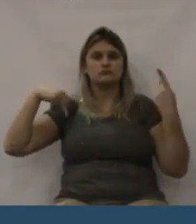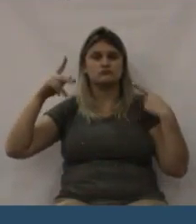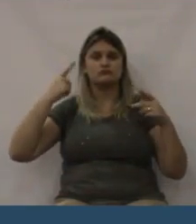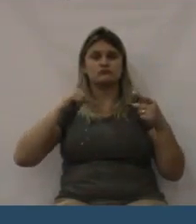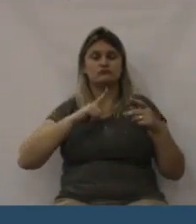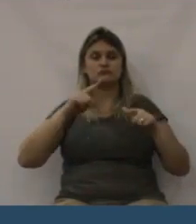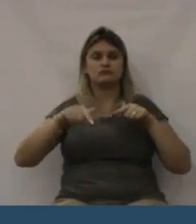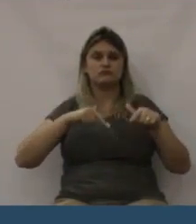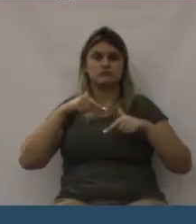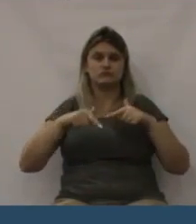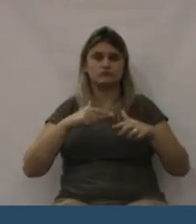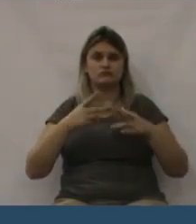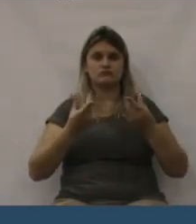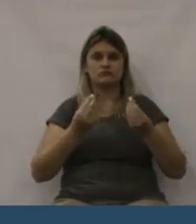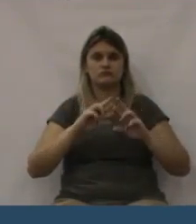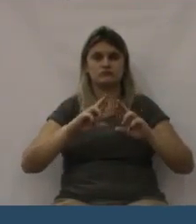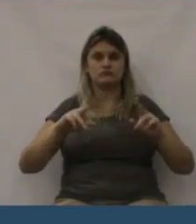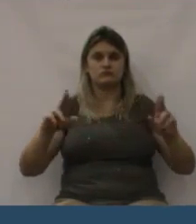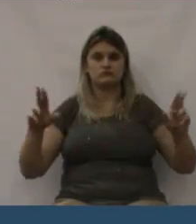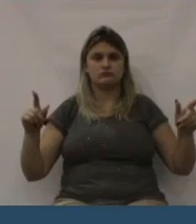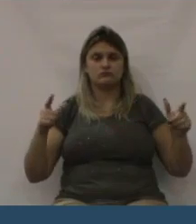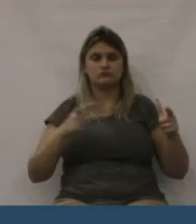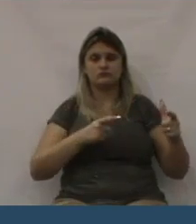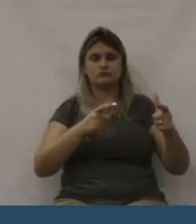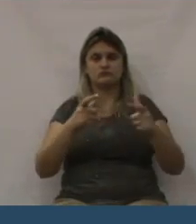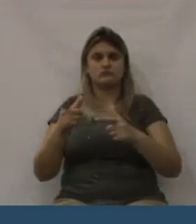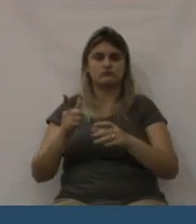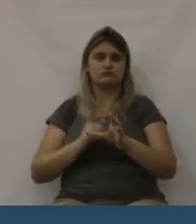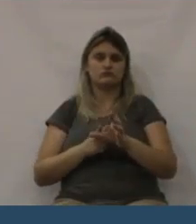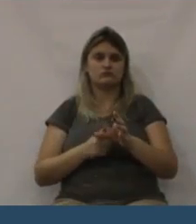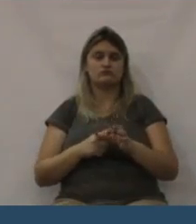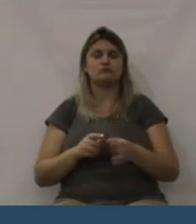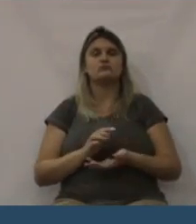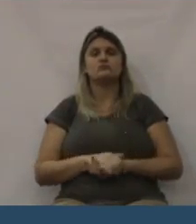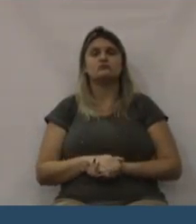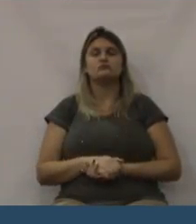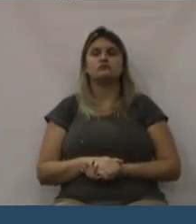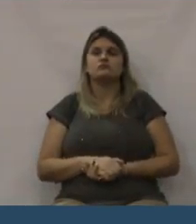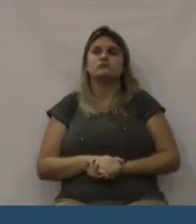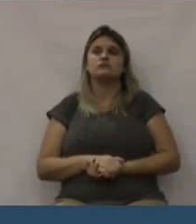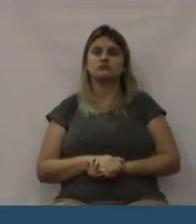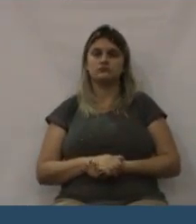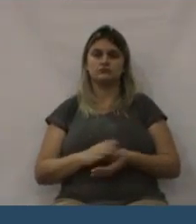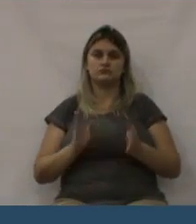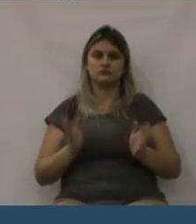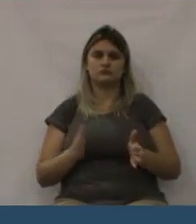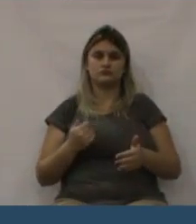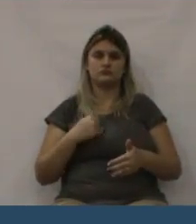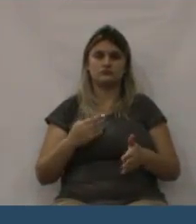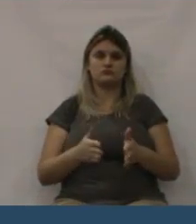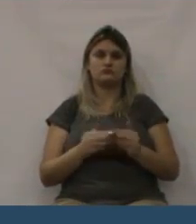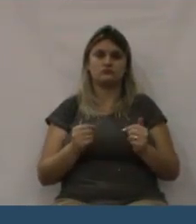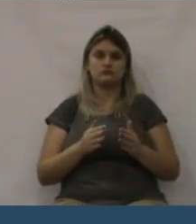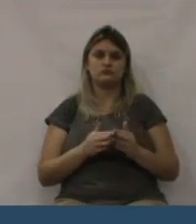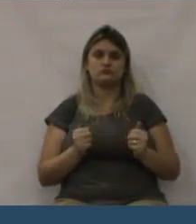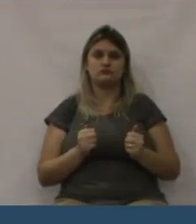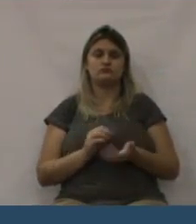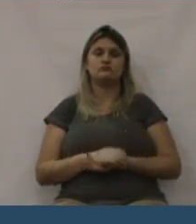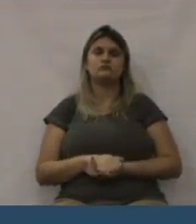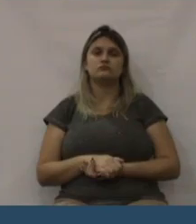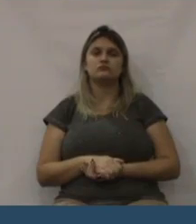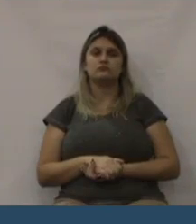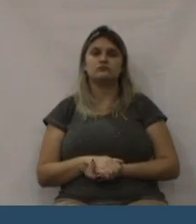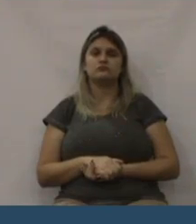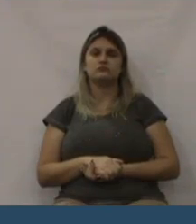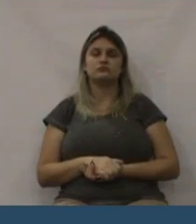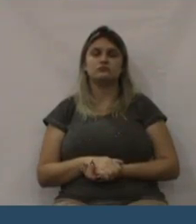nossas cidades. Então, gente está otimista também com a conquista desse batalhão, através do deputado